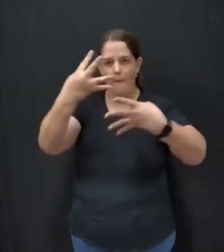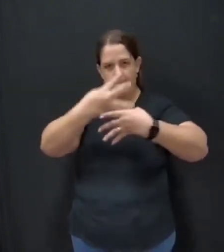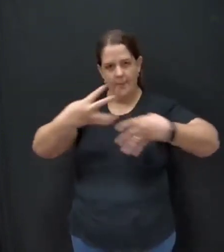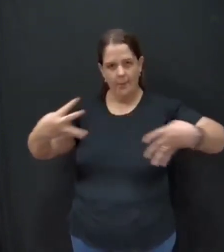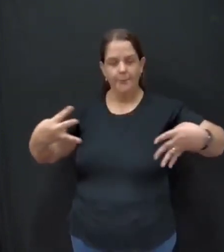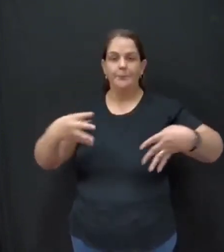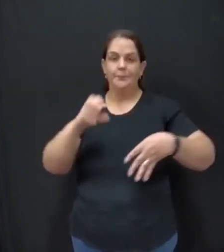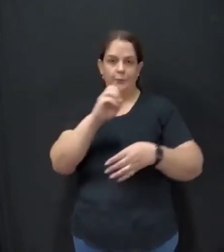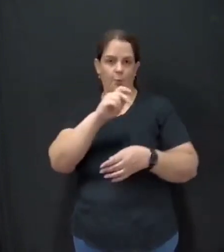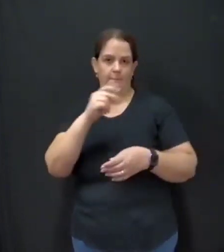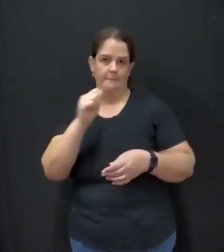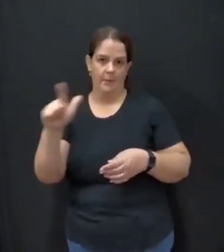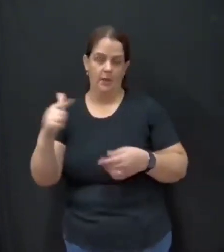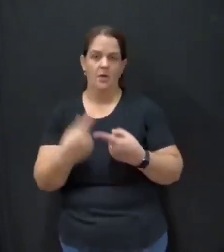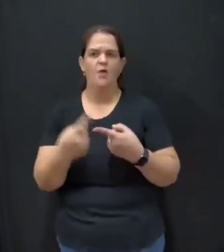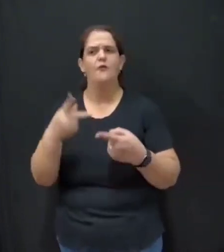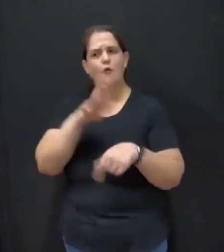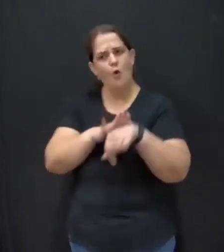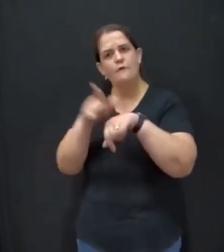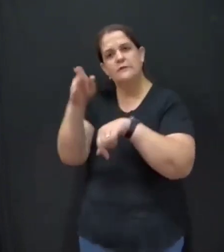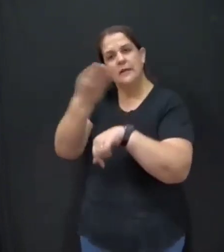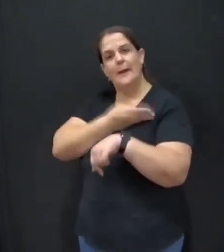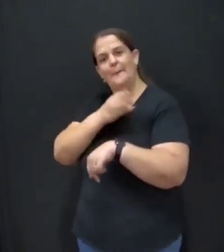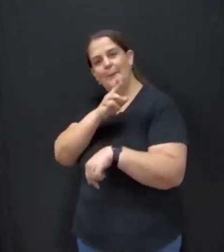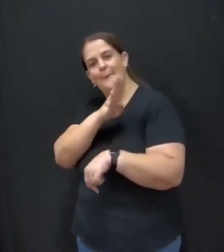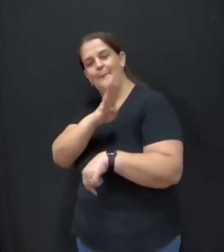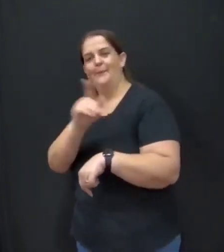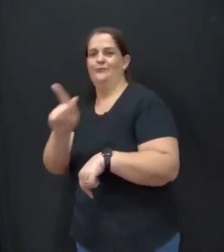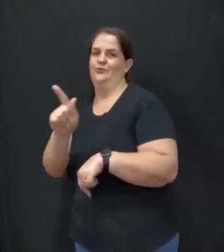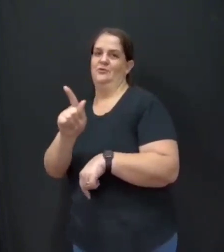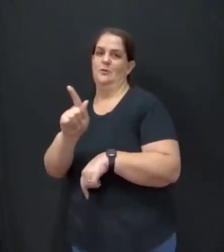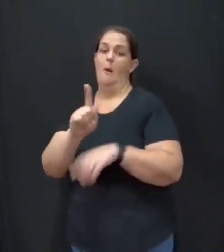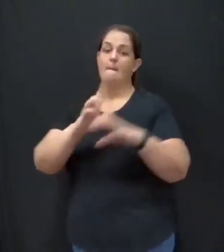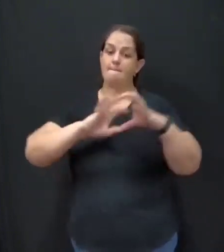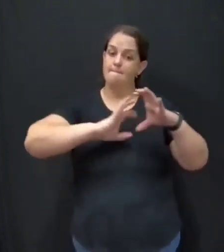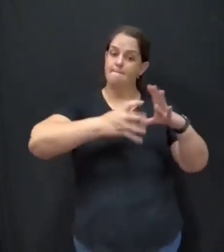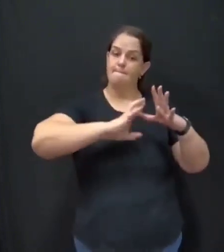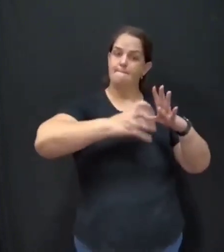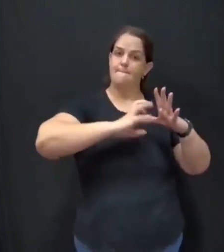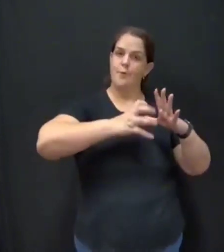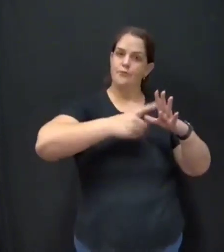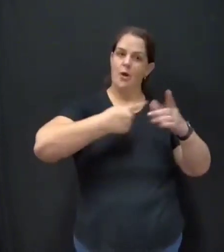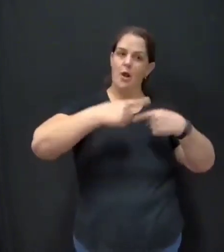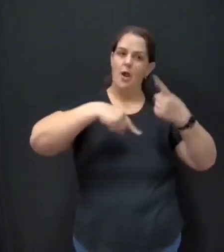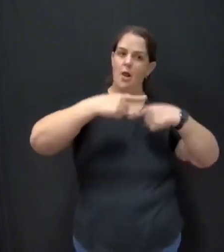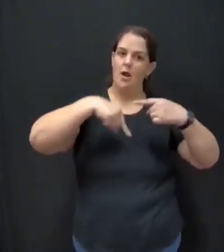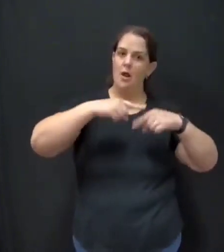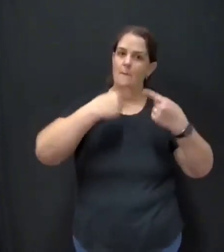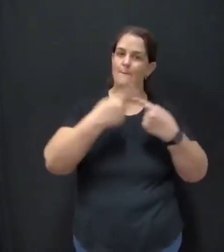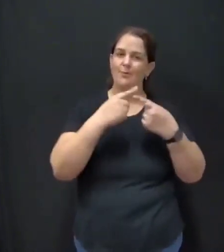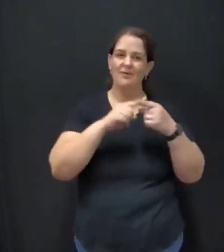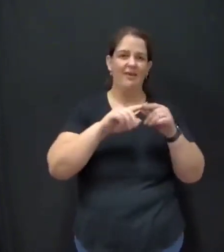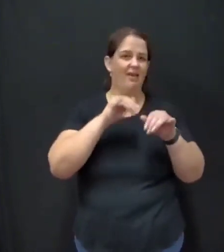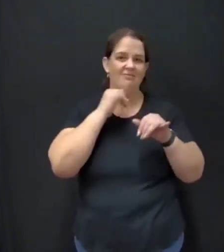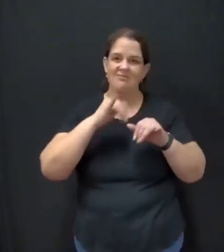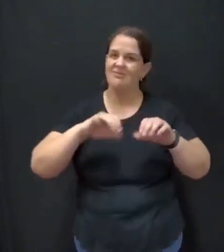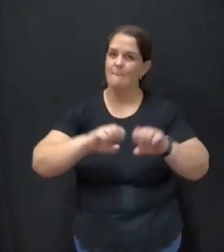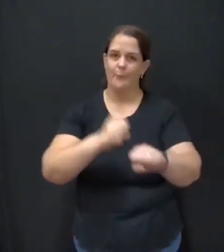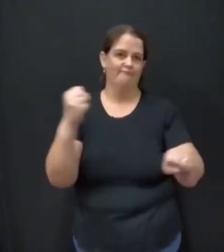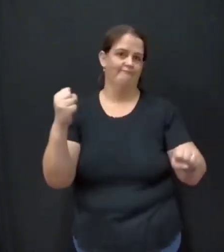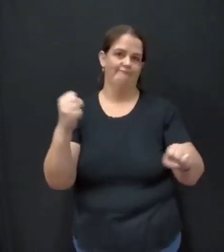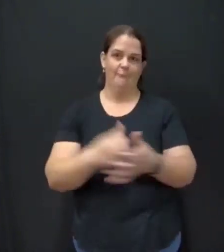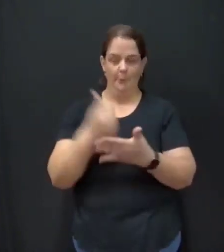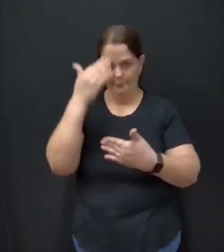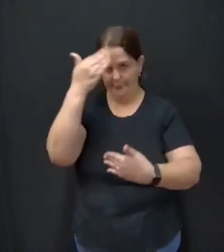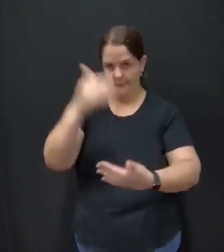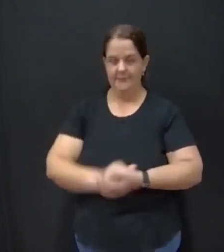muitos BG, falei com o amigo BG lá, muitos motores elétricos rebobinando, que estão queimando por essa oscilação de energia. Muito